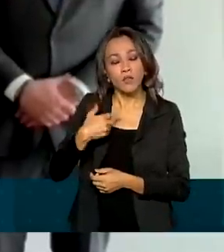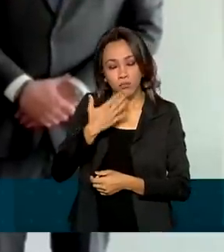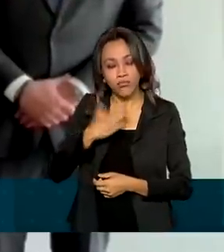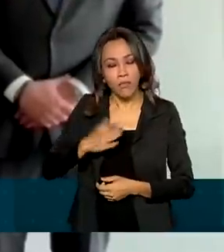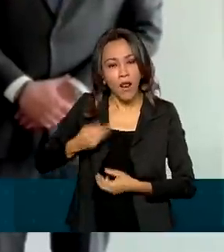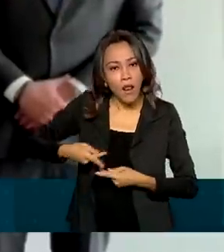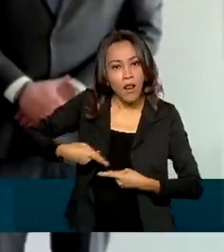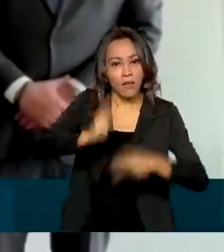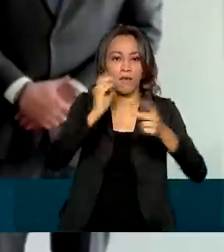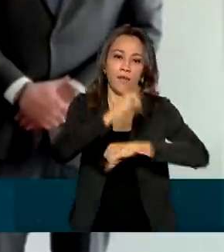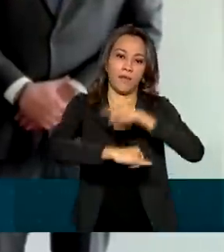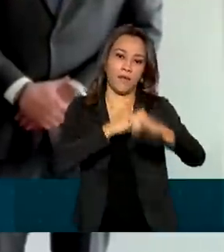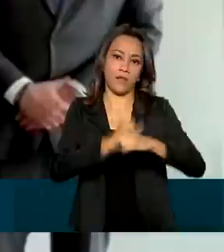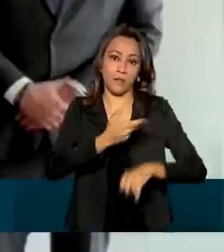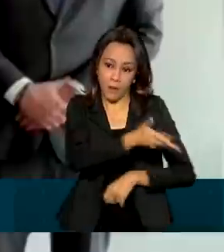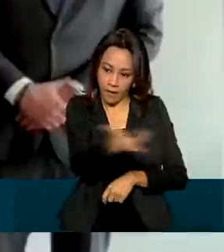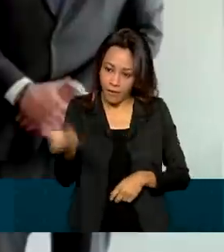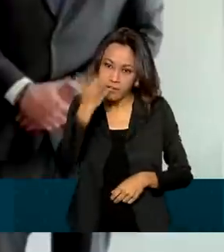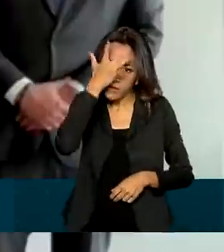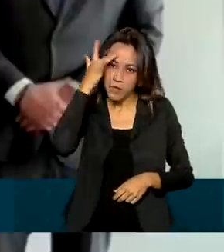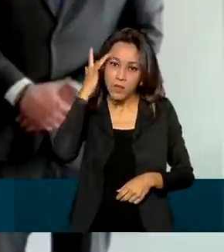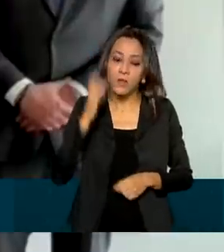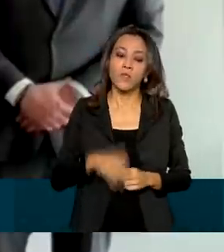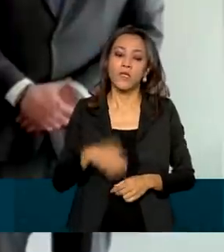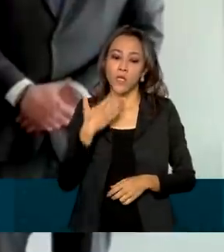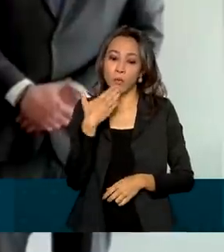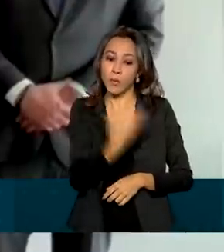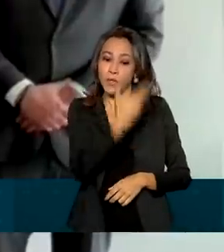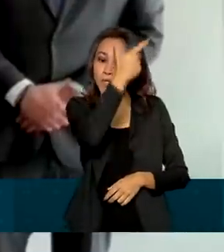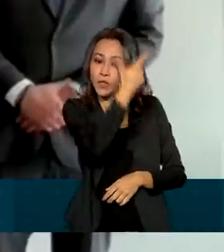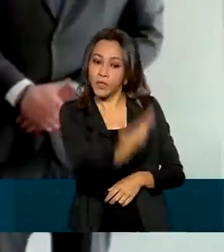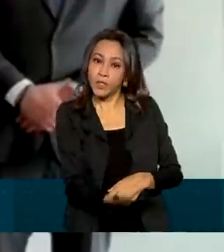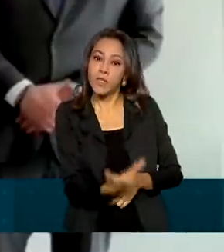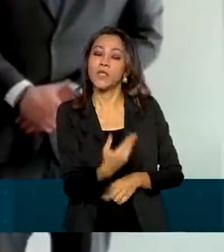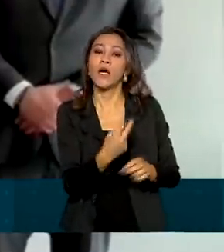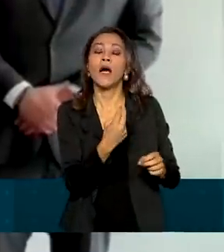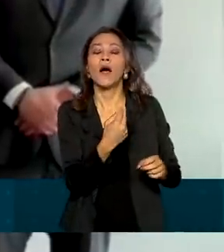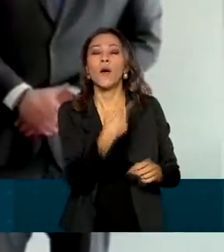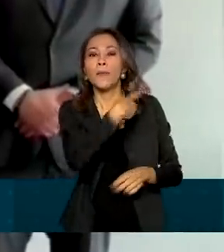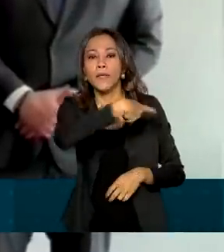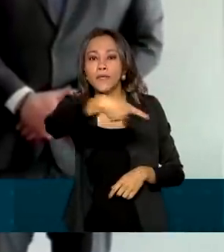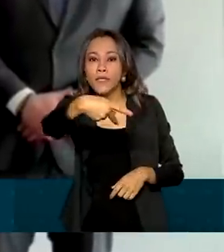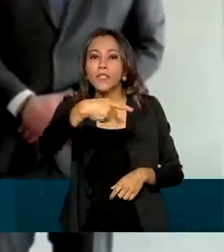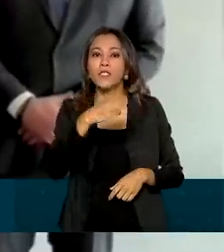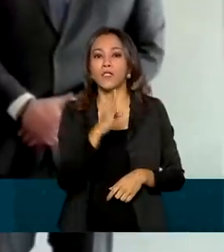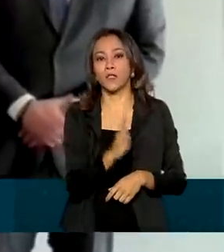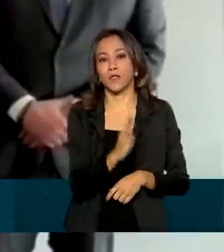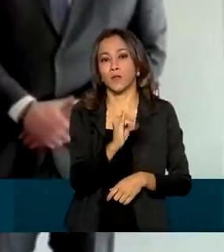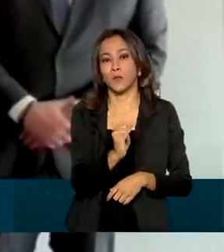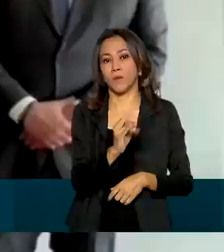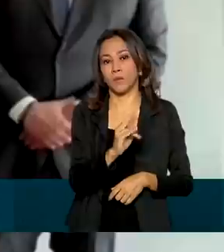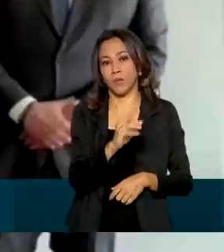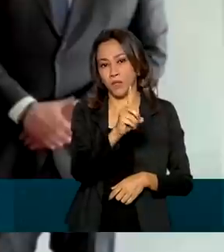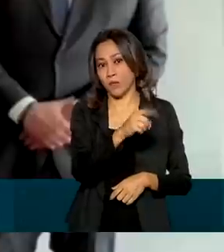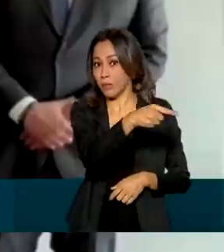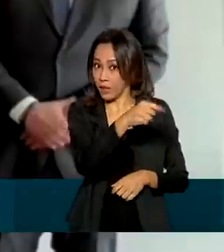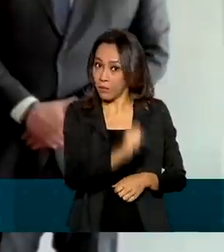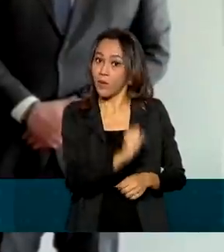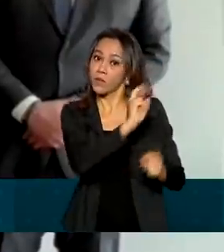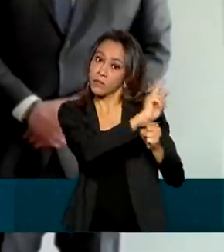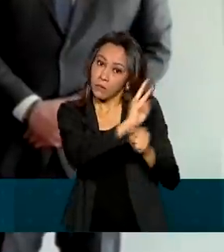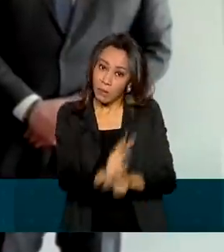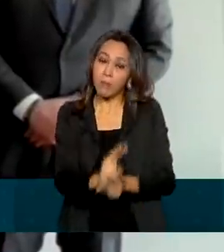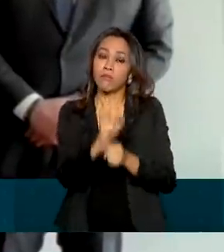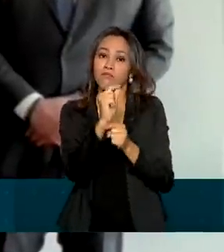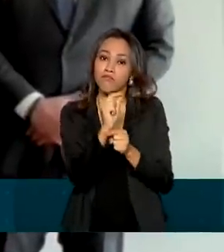têm. E eu pedi aqui ao presidente uma linha de crédito incentivo para que a gente pudesse antecipar esse prazo, e que pudéssemos